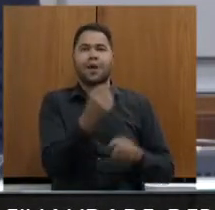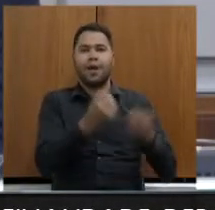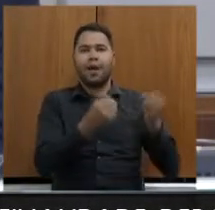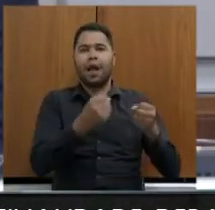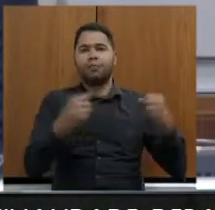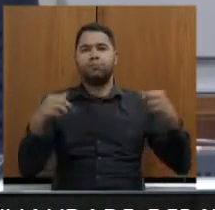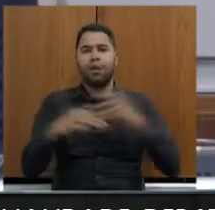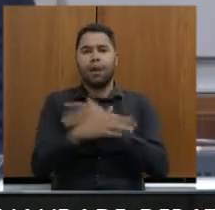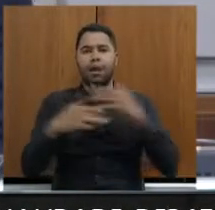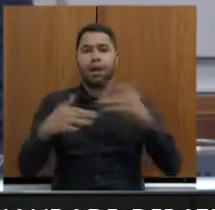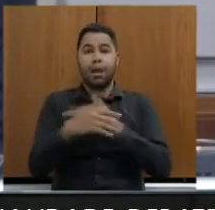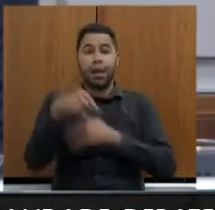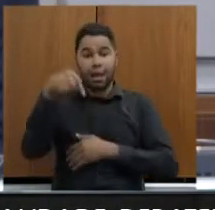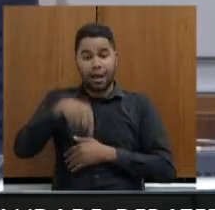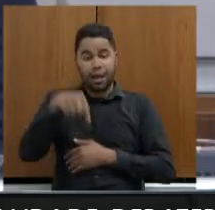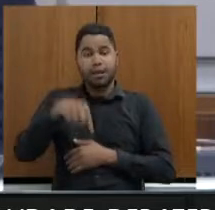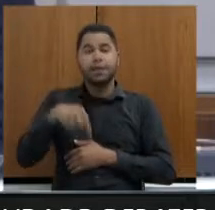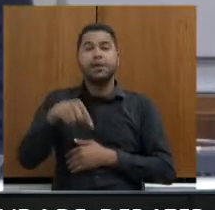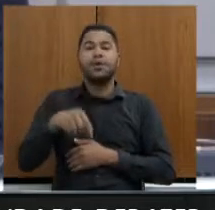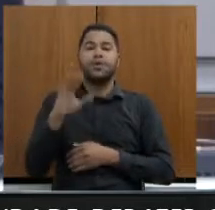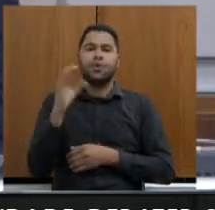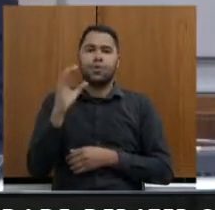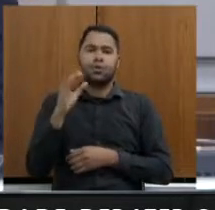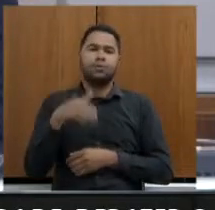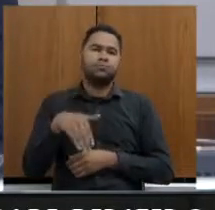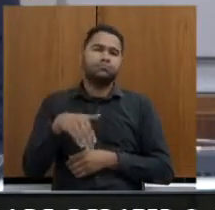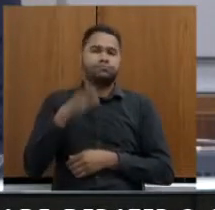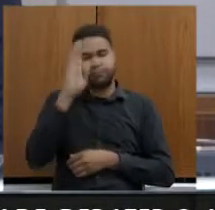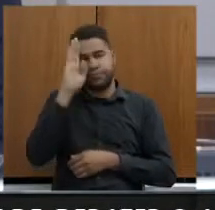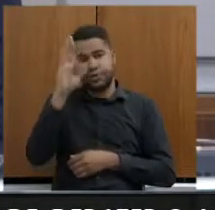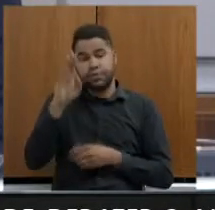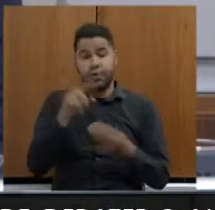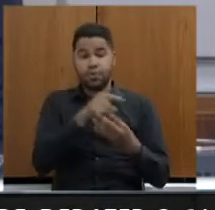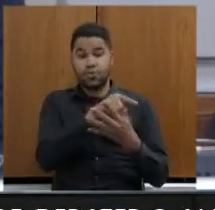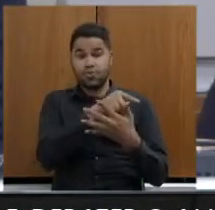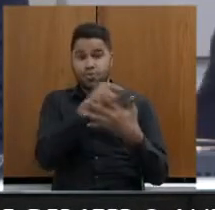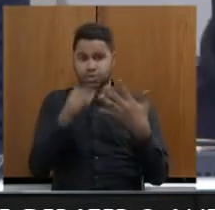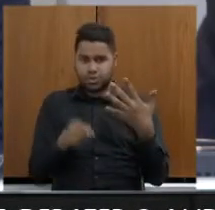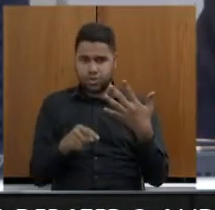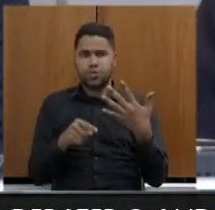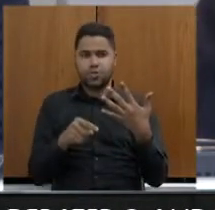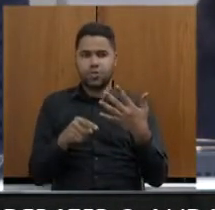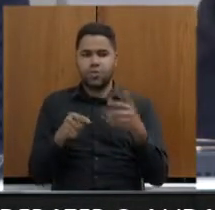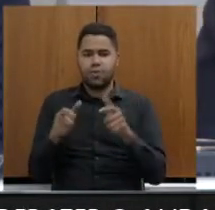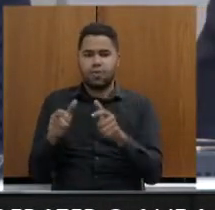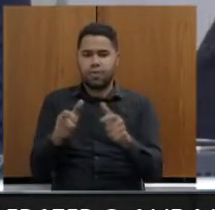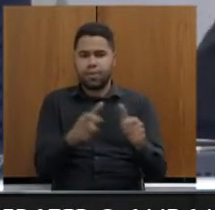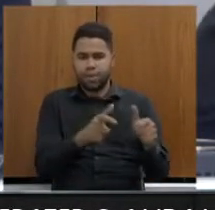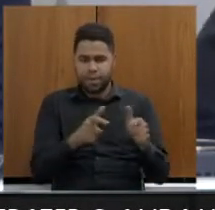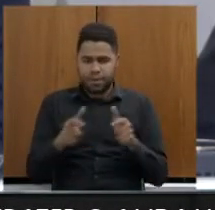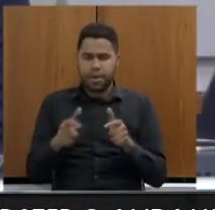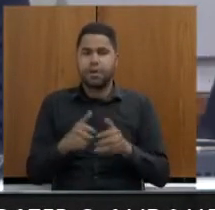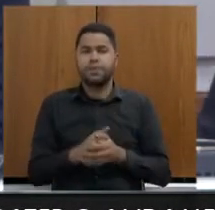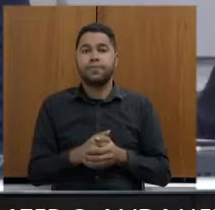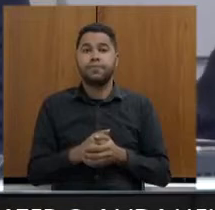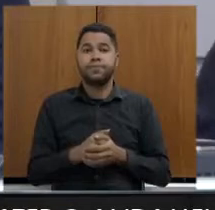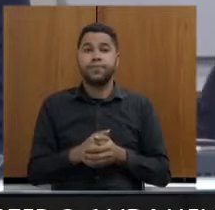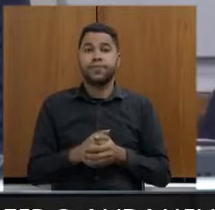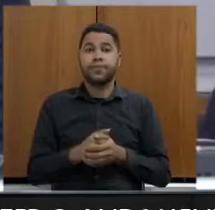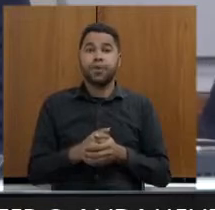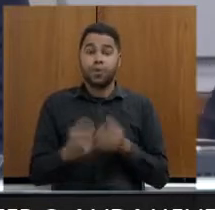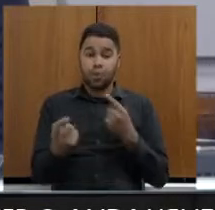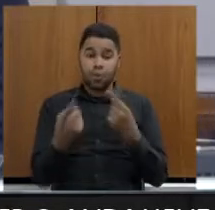fez um levantamento dos principais distritos, são cinco distritos lá. E fazer o anel